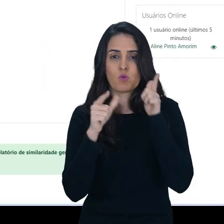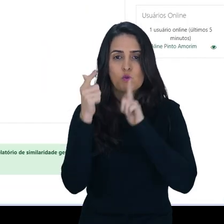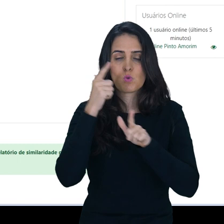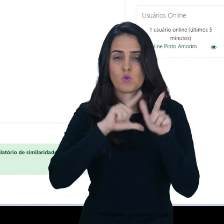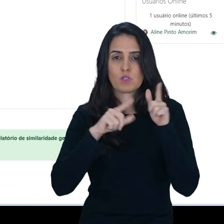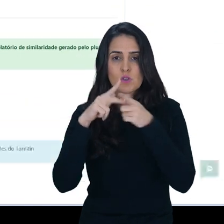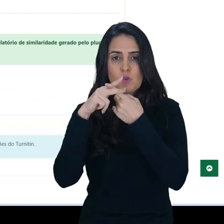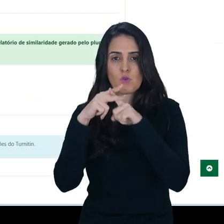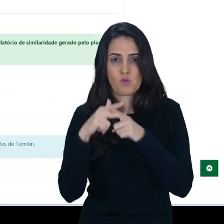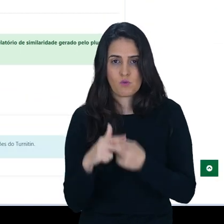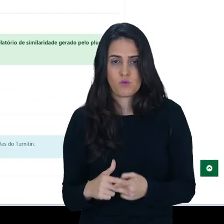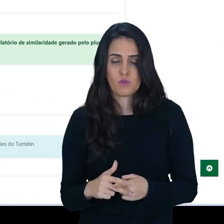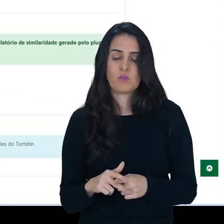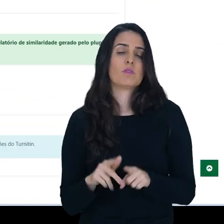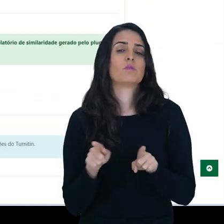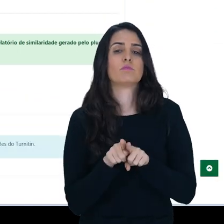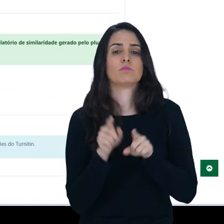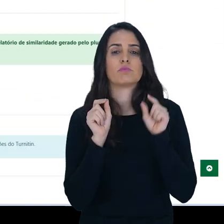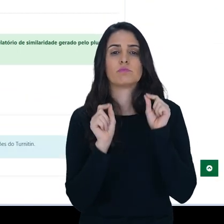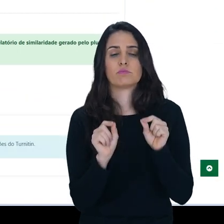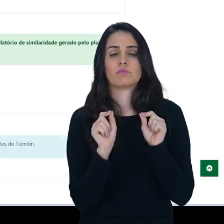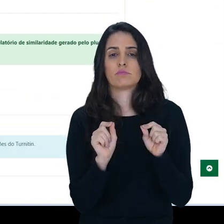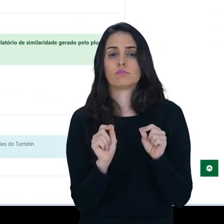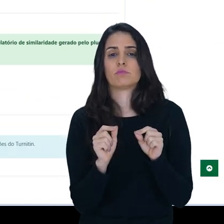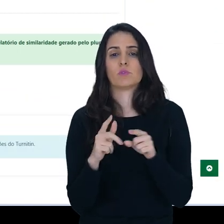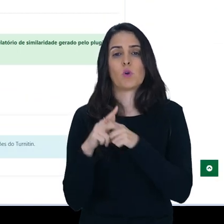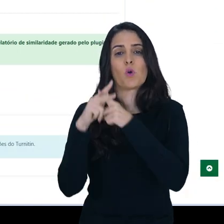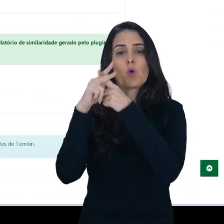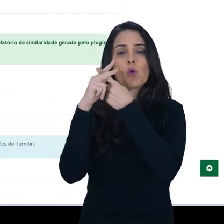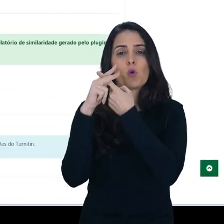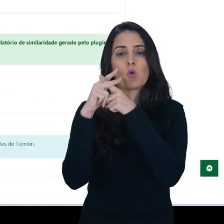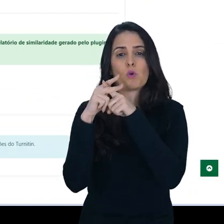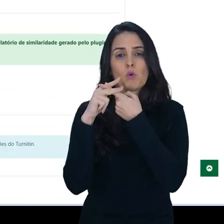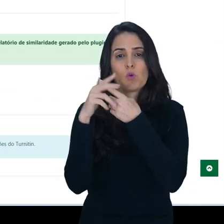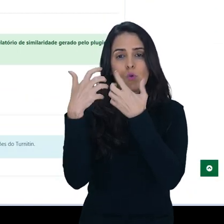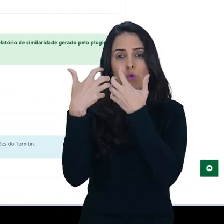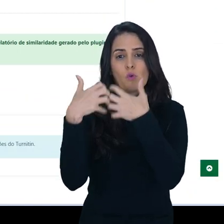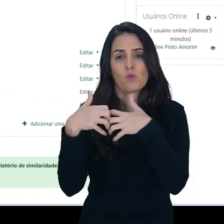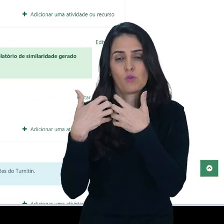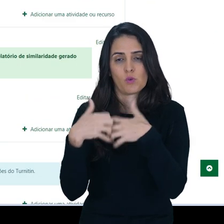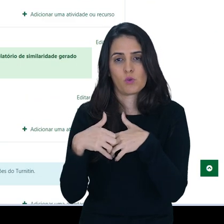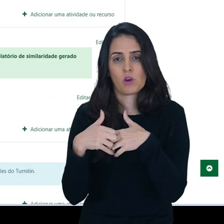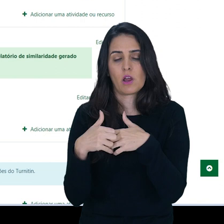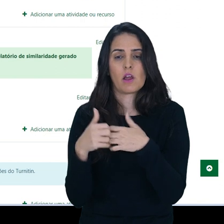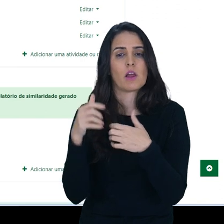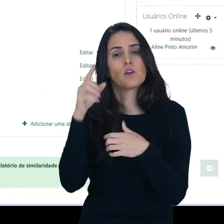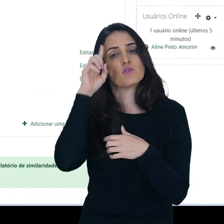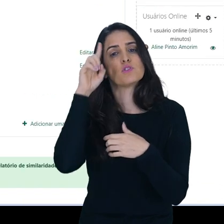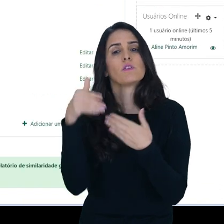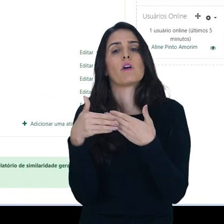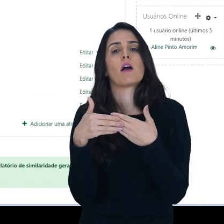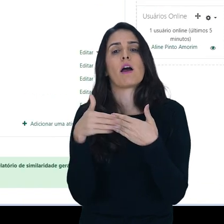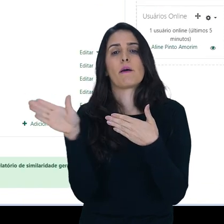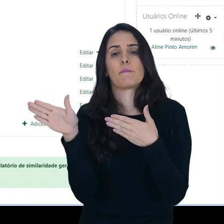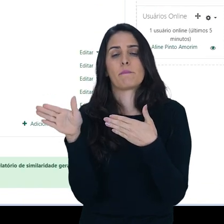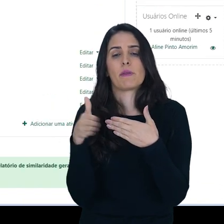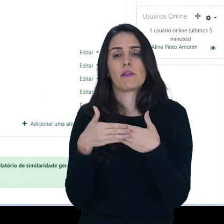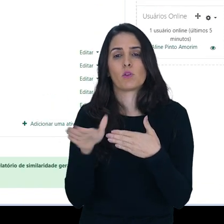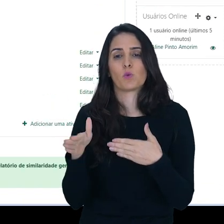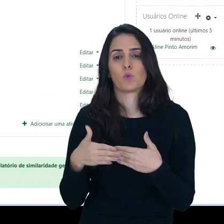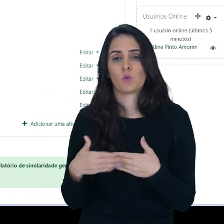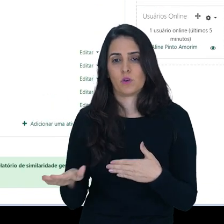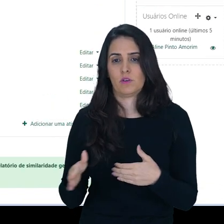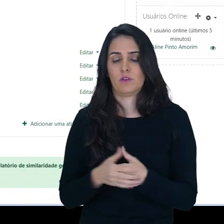conferir essas configurações. E eu vou, então, configurar essa abertura por data.